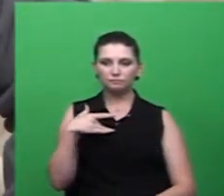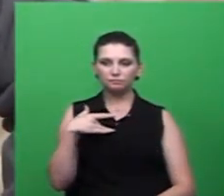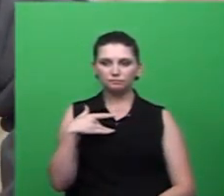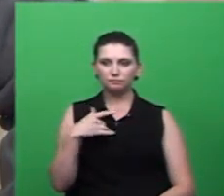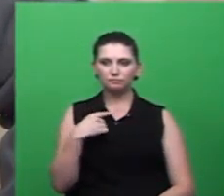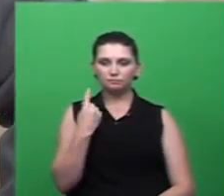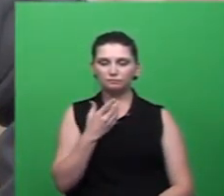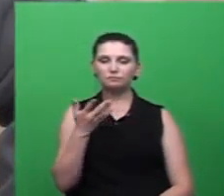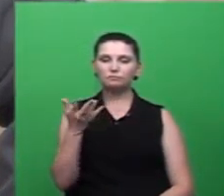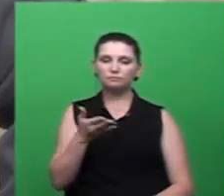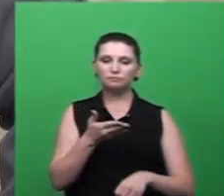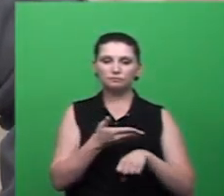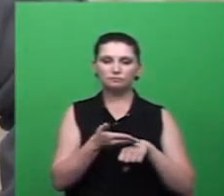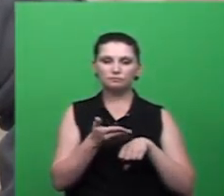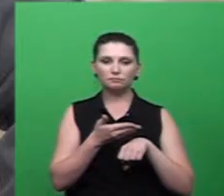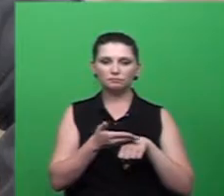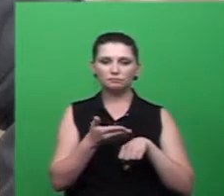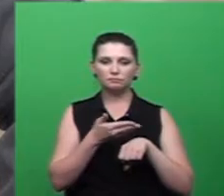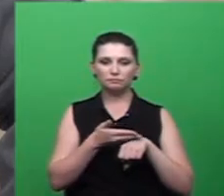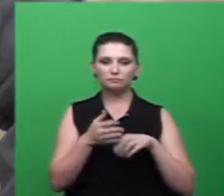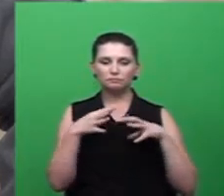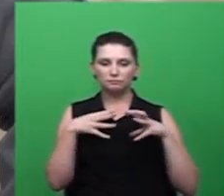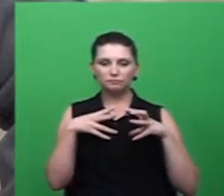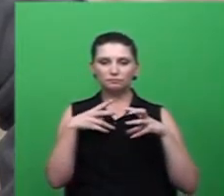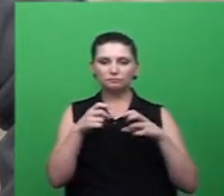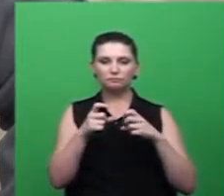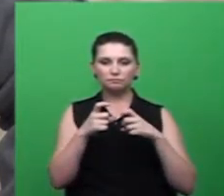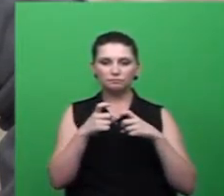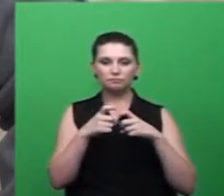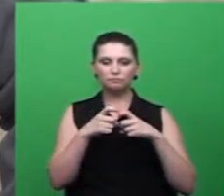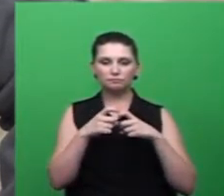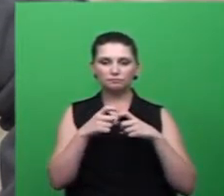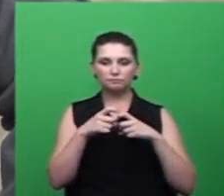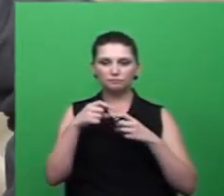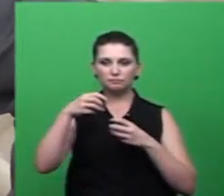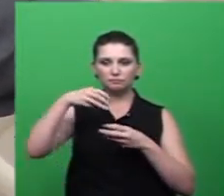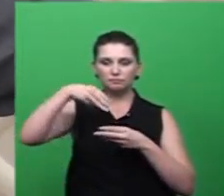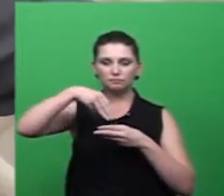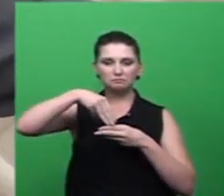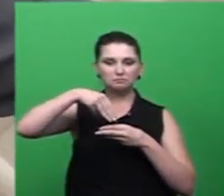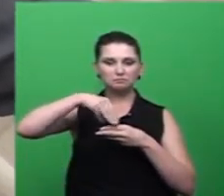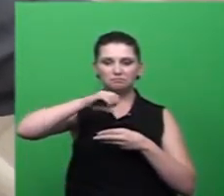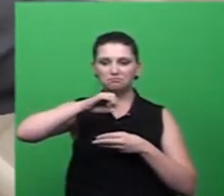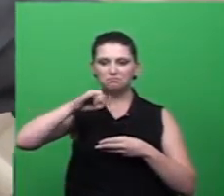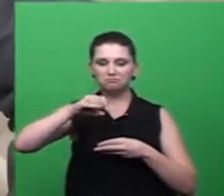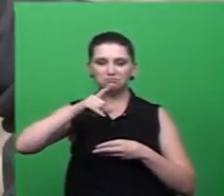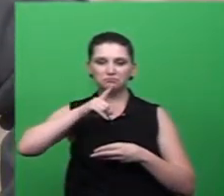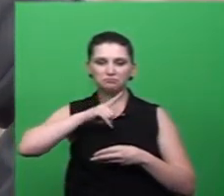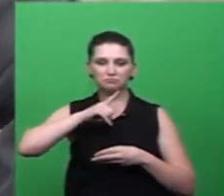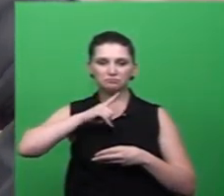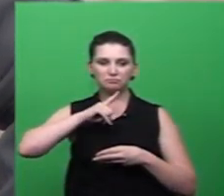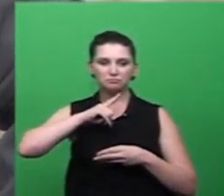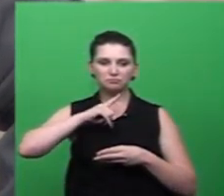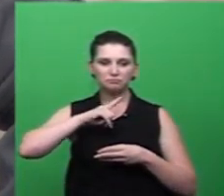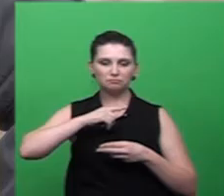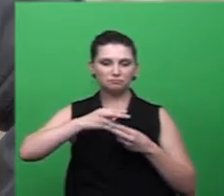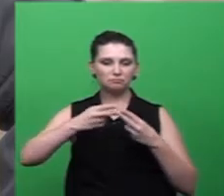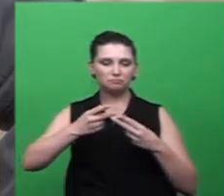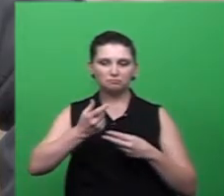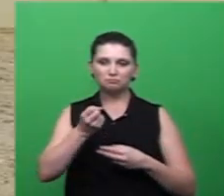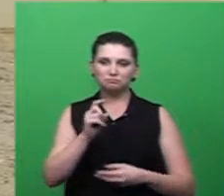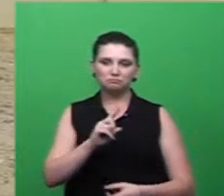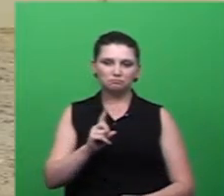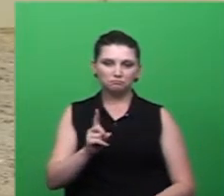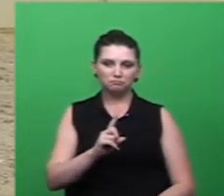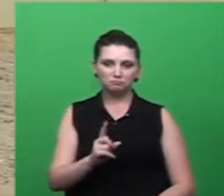treinamos todos os médicos do município independente de vinho material ou não a parte da unidade básica quem